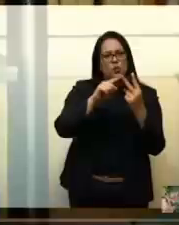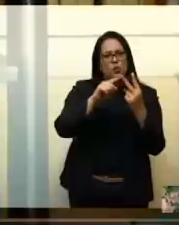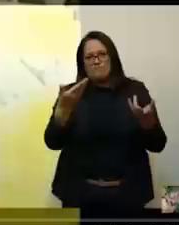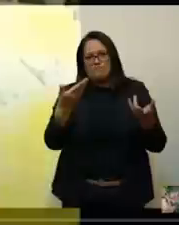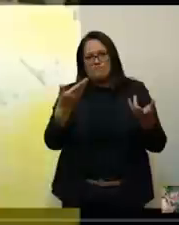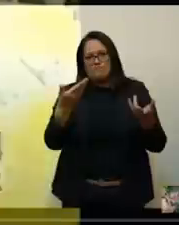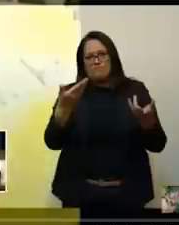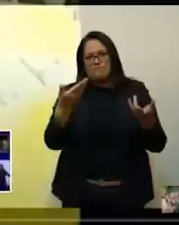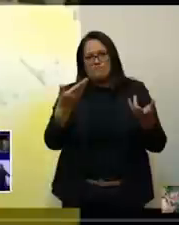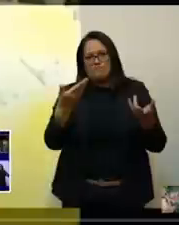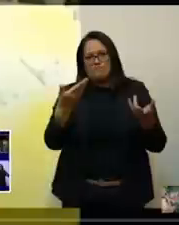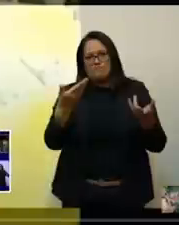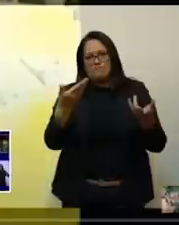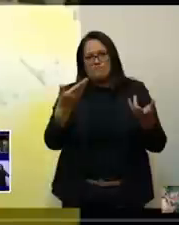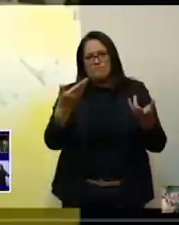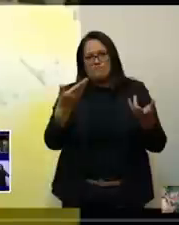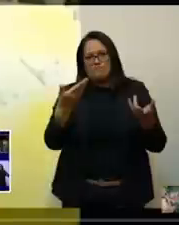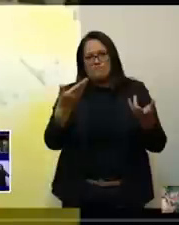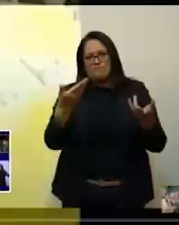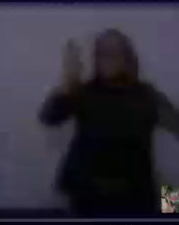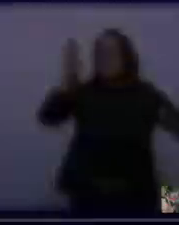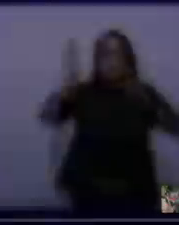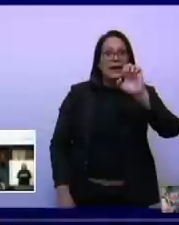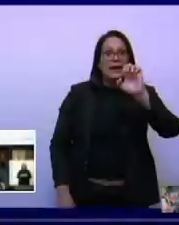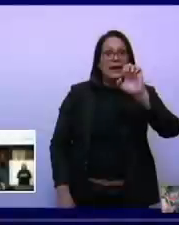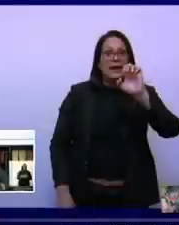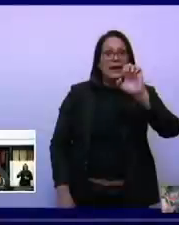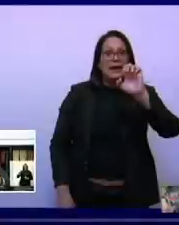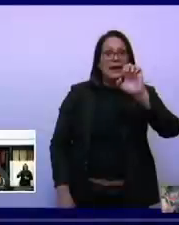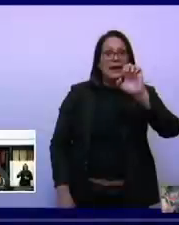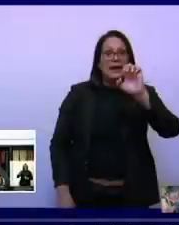passado, investigações da polícia, não sei o que lá.